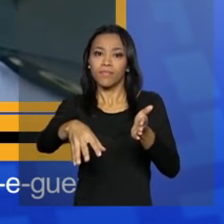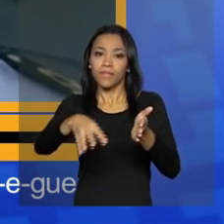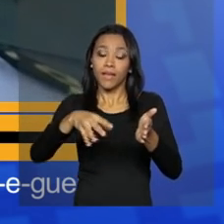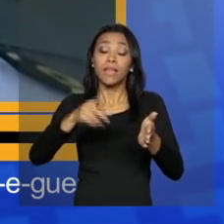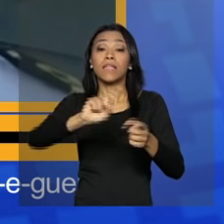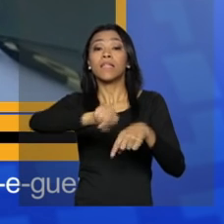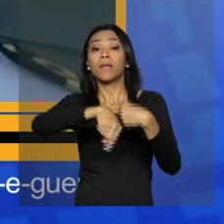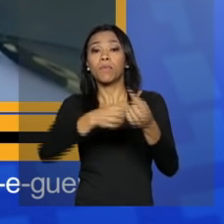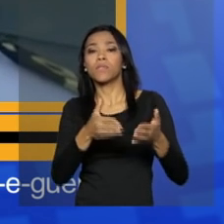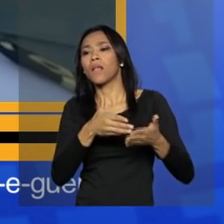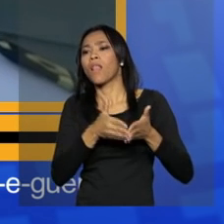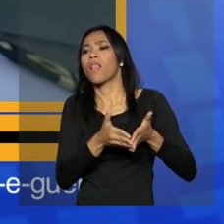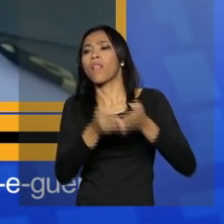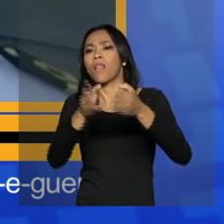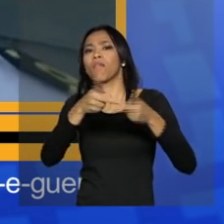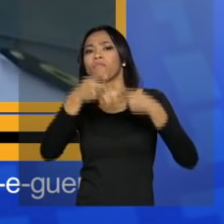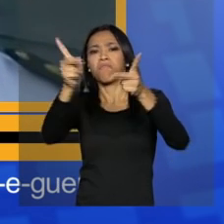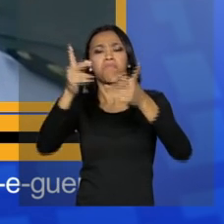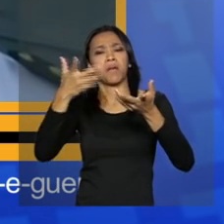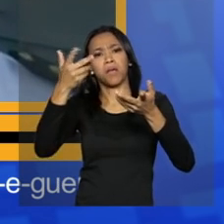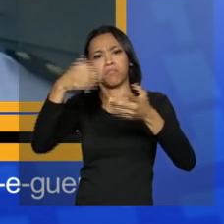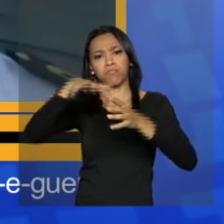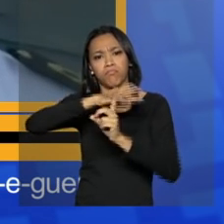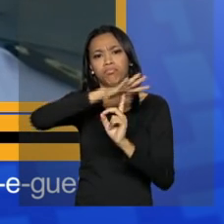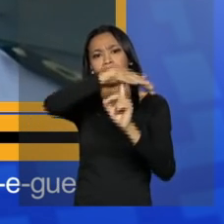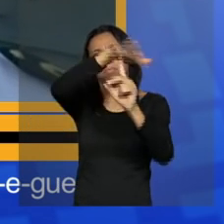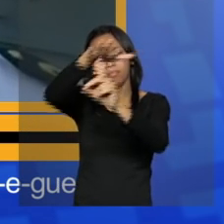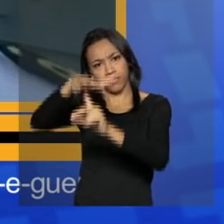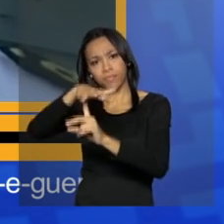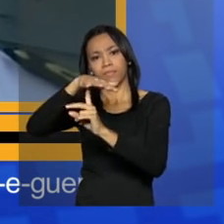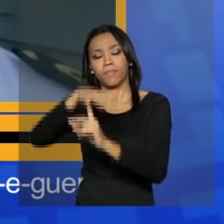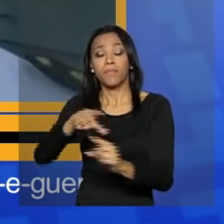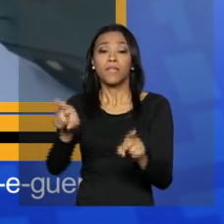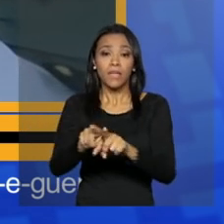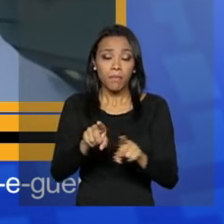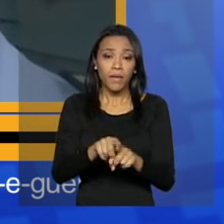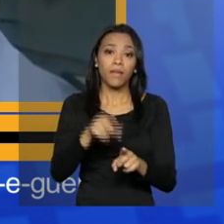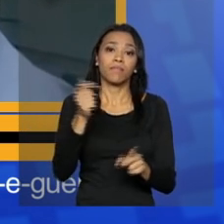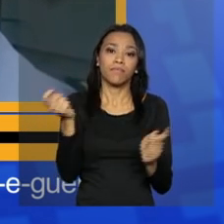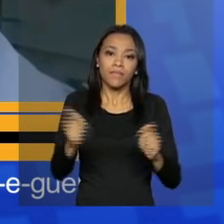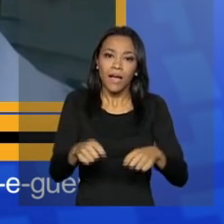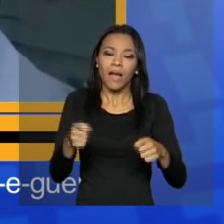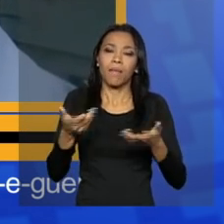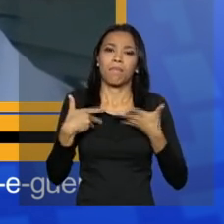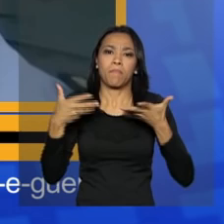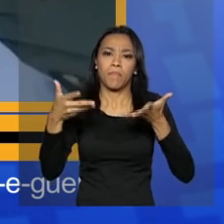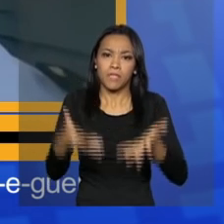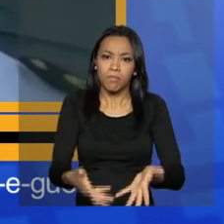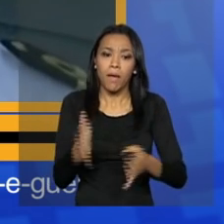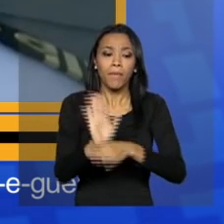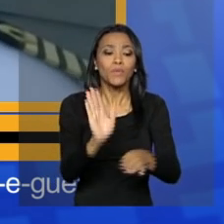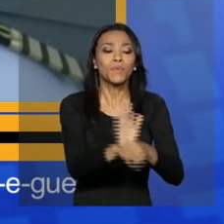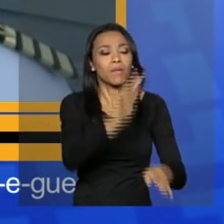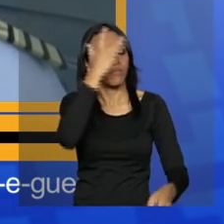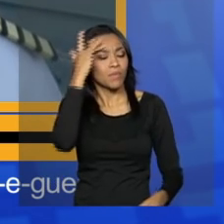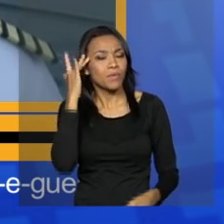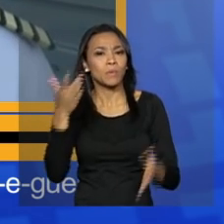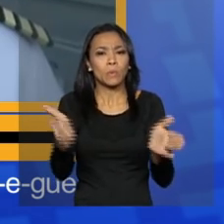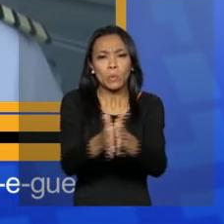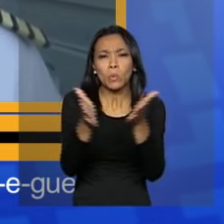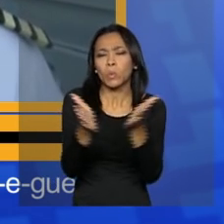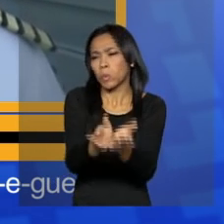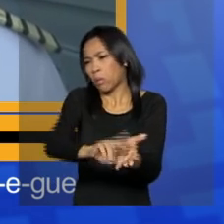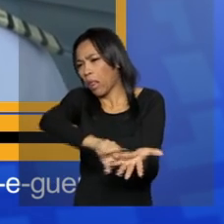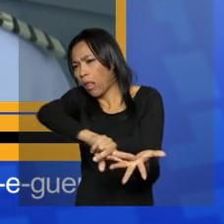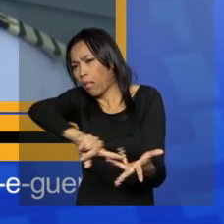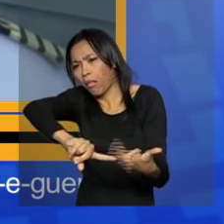também conduzir operações aéreas, além de poder participar em ações de caráter humanitário e hospitalar, devido ao seu